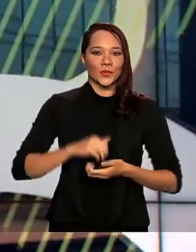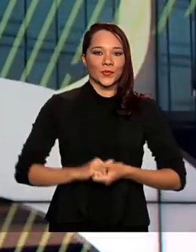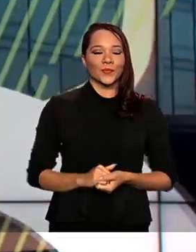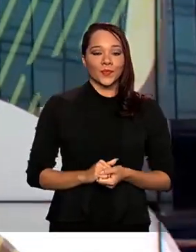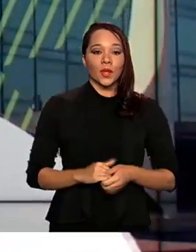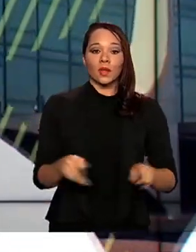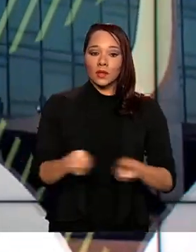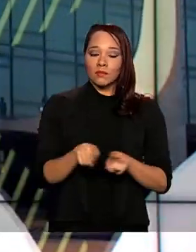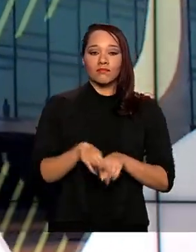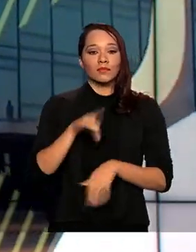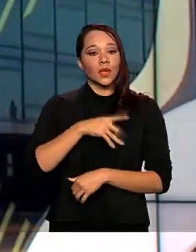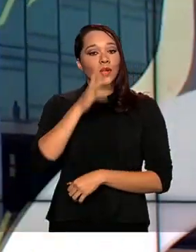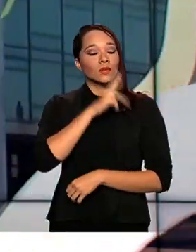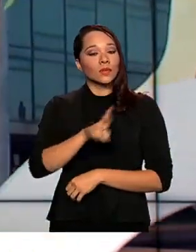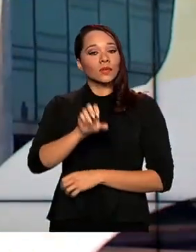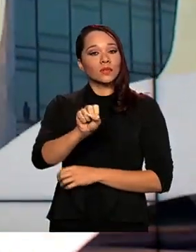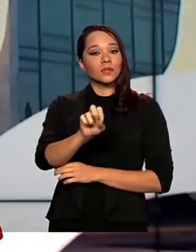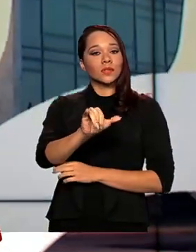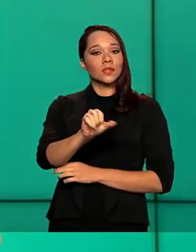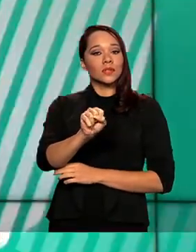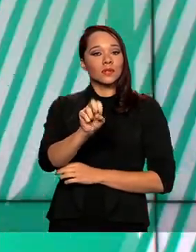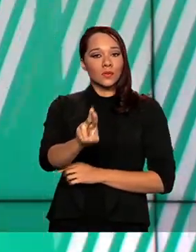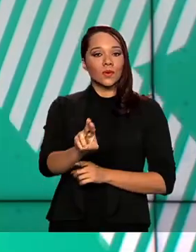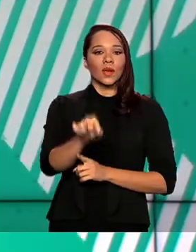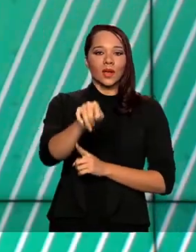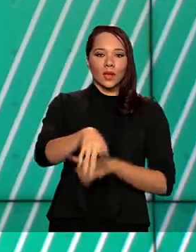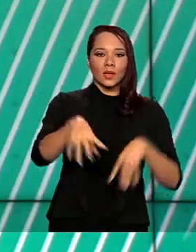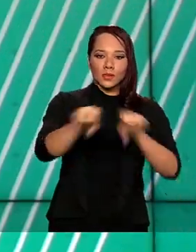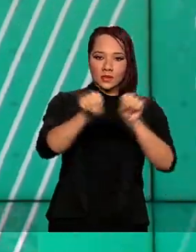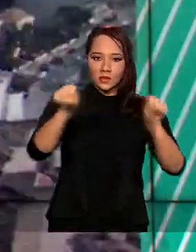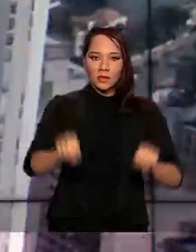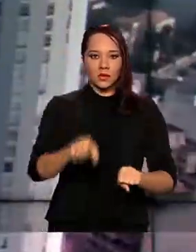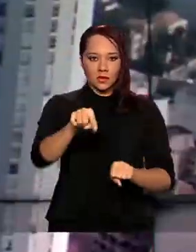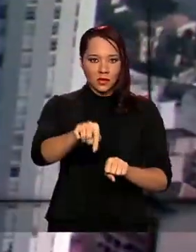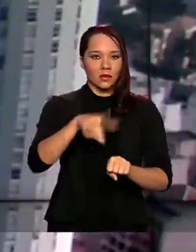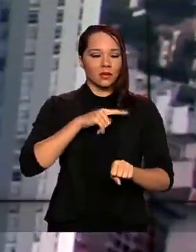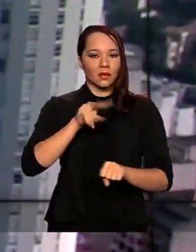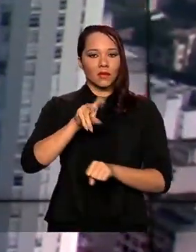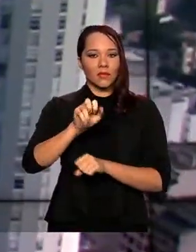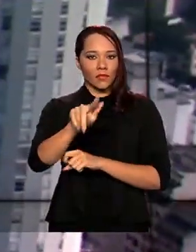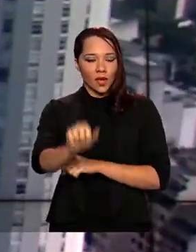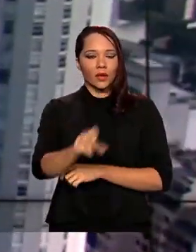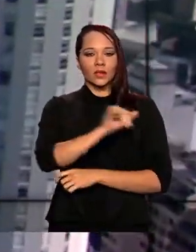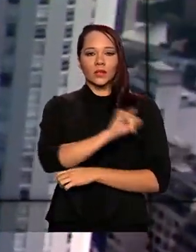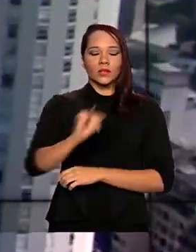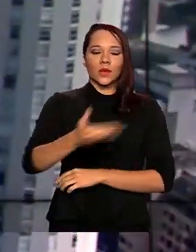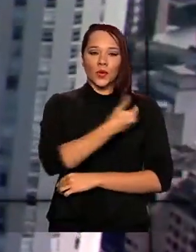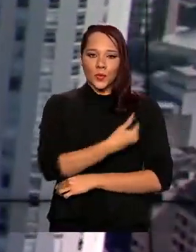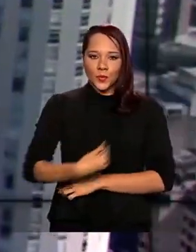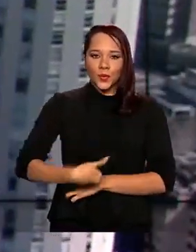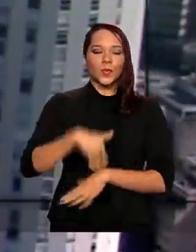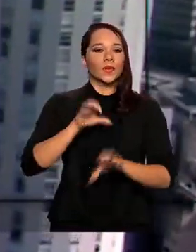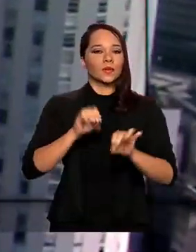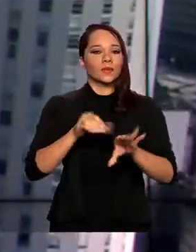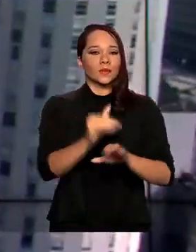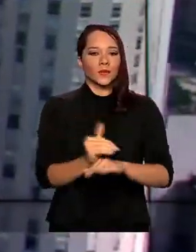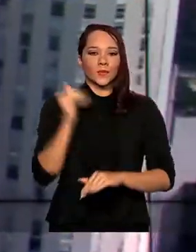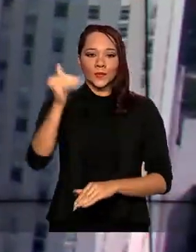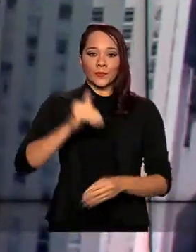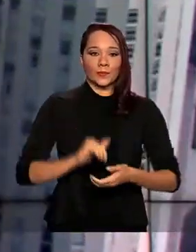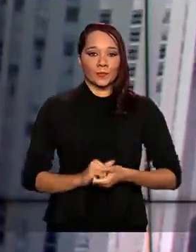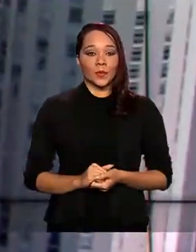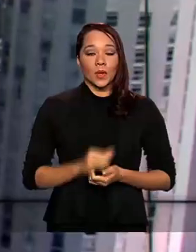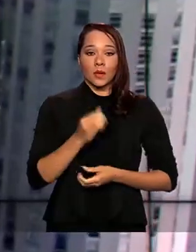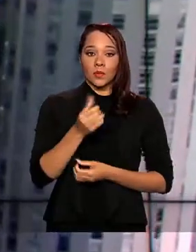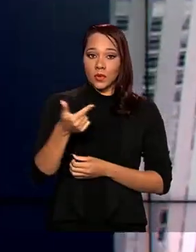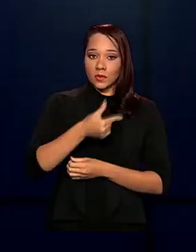E saiu o resultado do SISU, o sistema de seleção unificada que oferece vagas em instituições públicas de ensino superior. Para